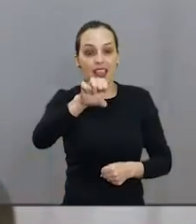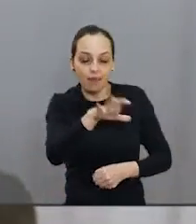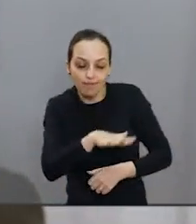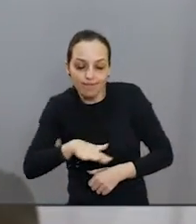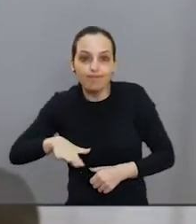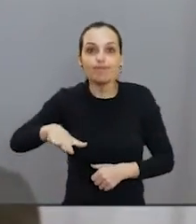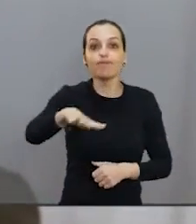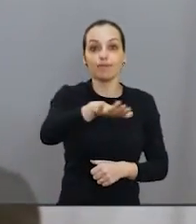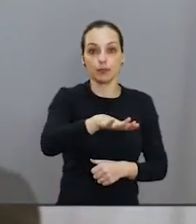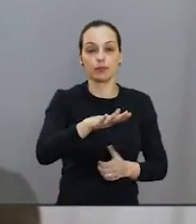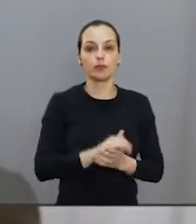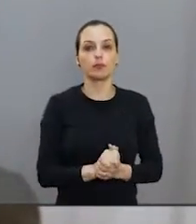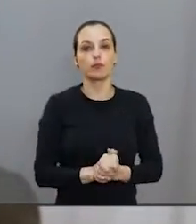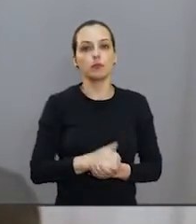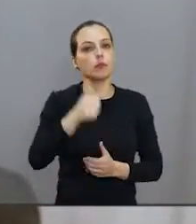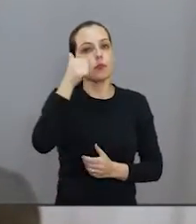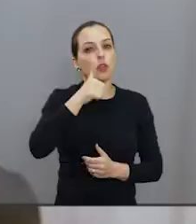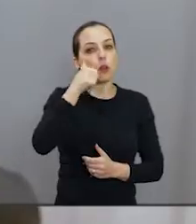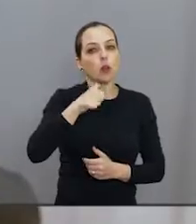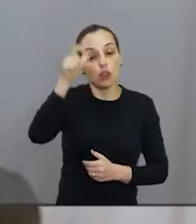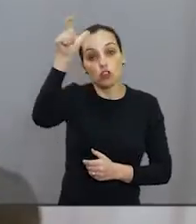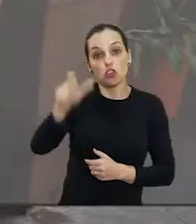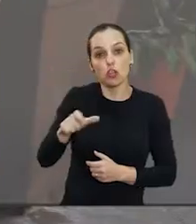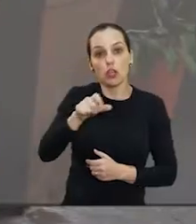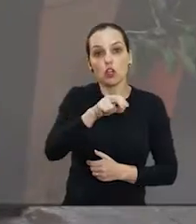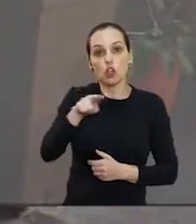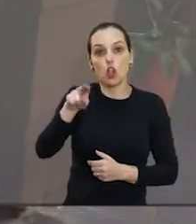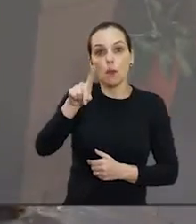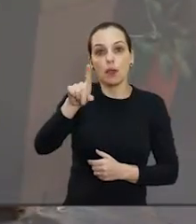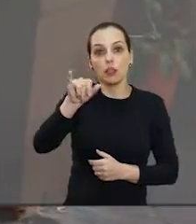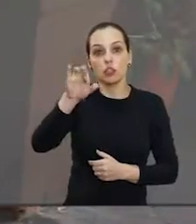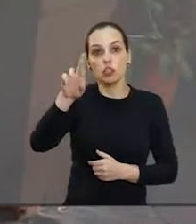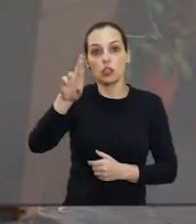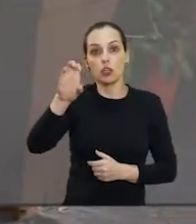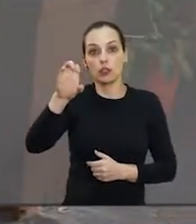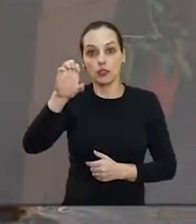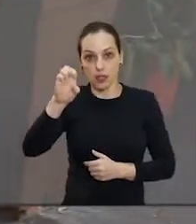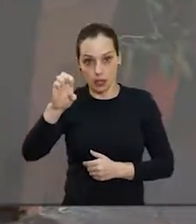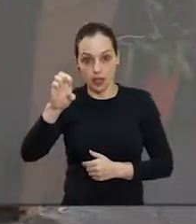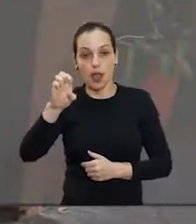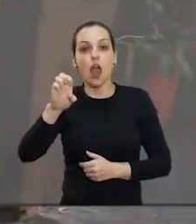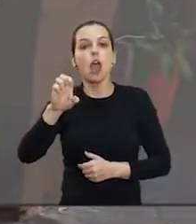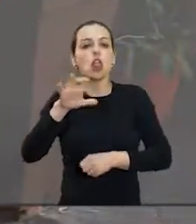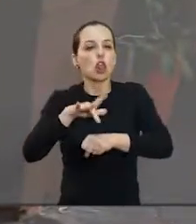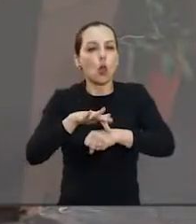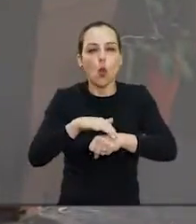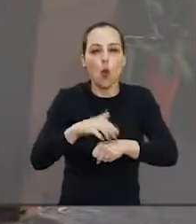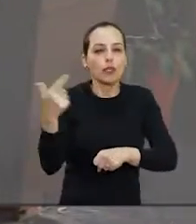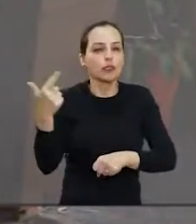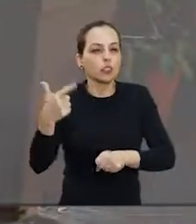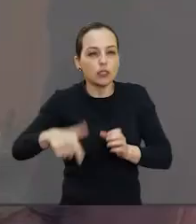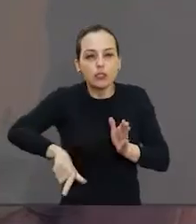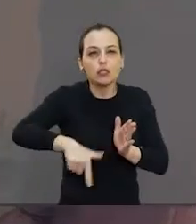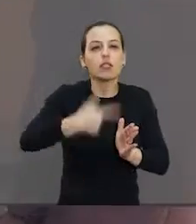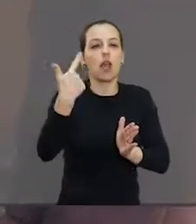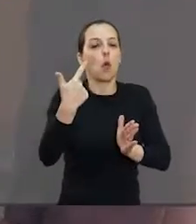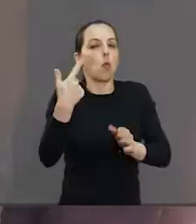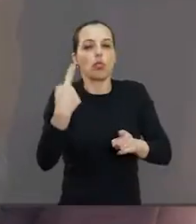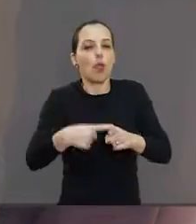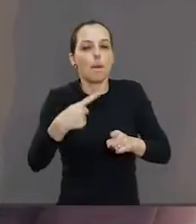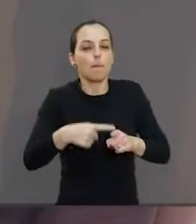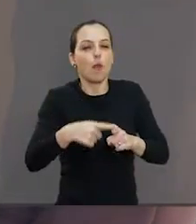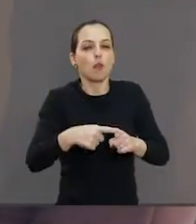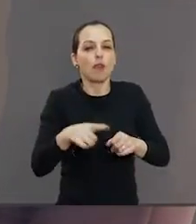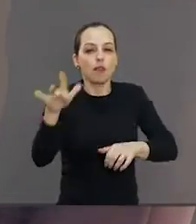Vale do Sol. Moradora do Quitandinha, é a segunda vez que Dona Dirce sofre com a dengue. Neste